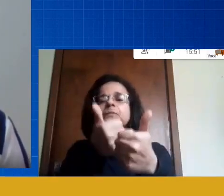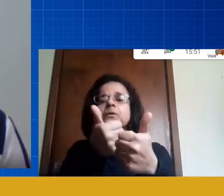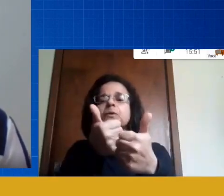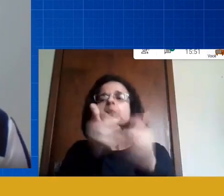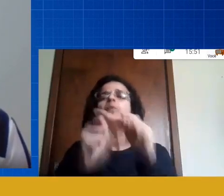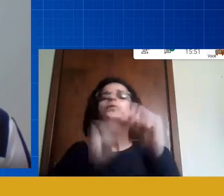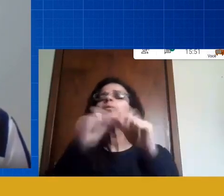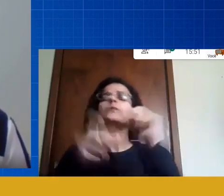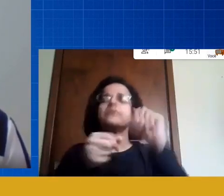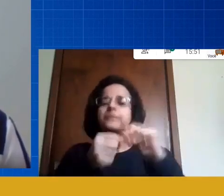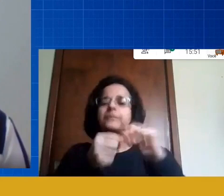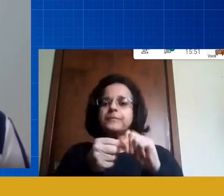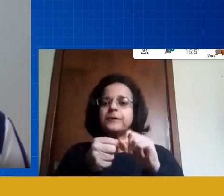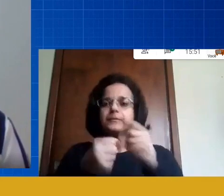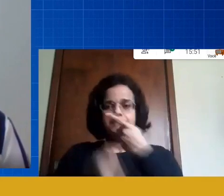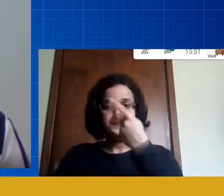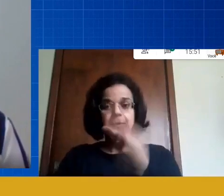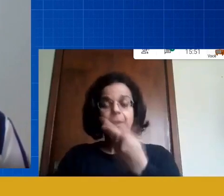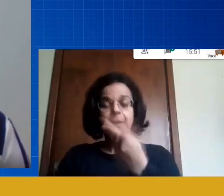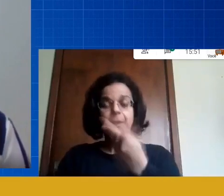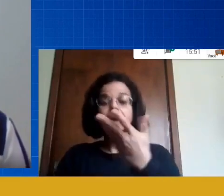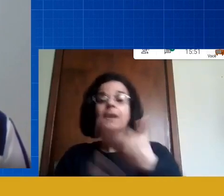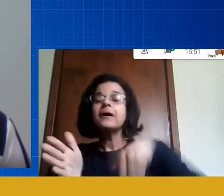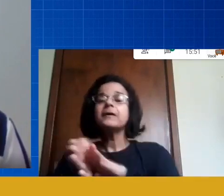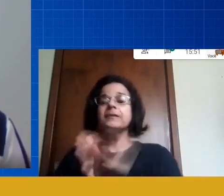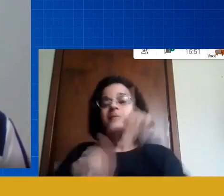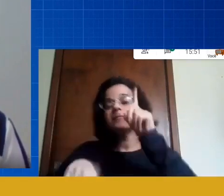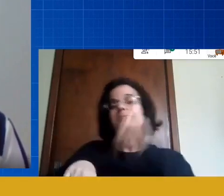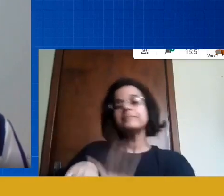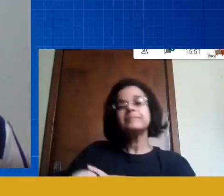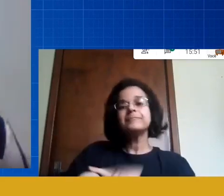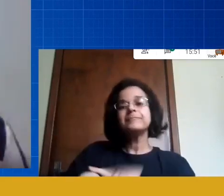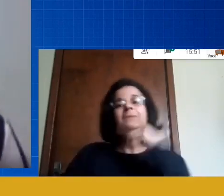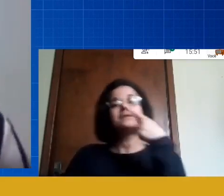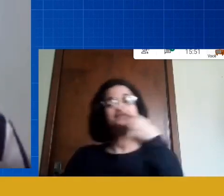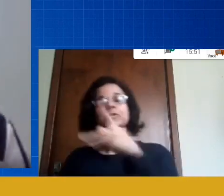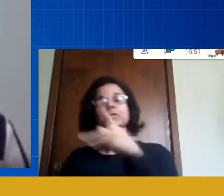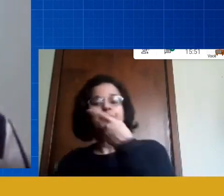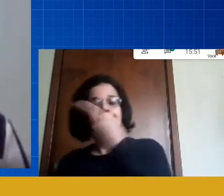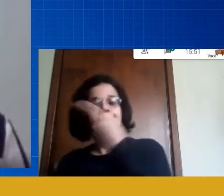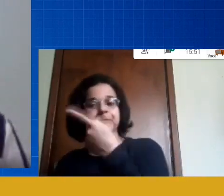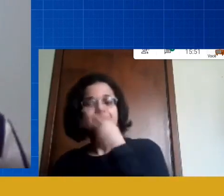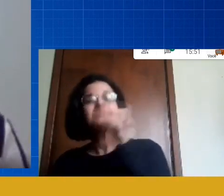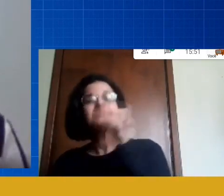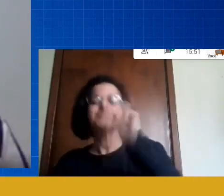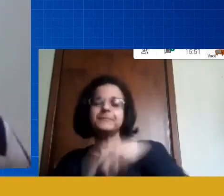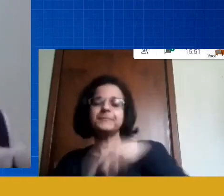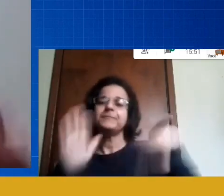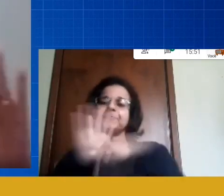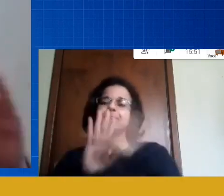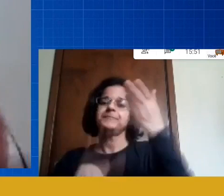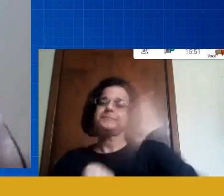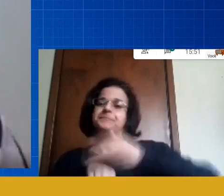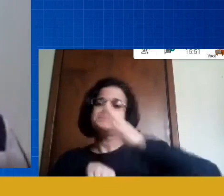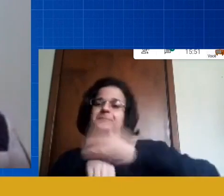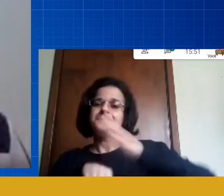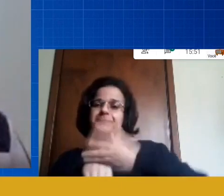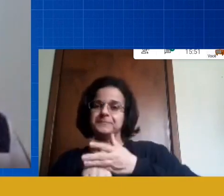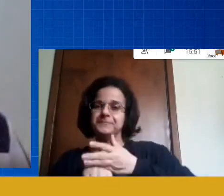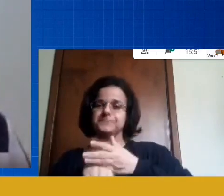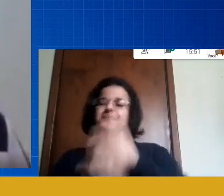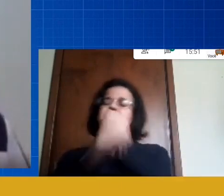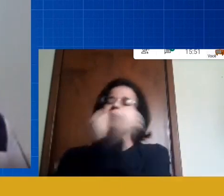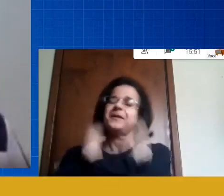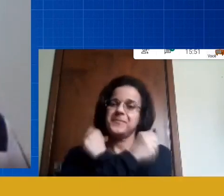faz até que num dado momento a tua fala seja a tua prática do nosso grande professor Paulo Freire um grande abraço